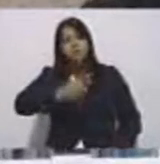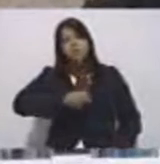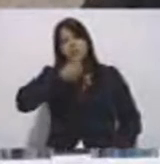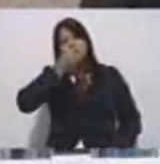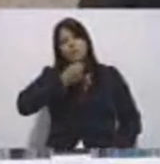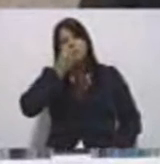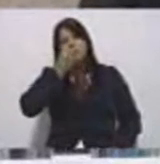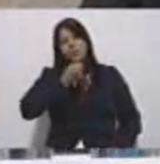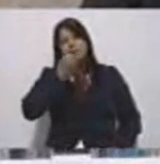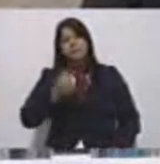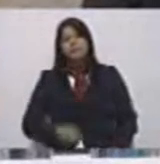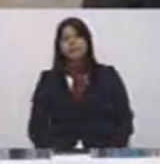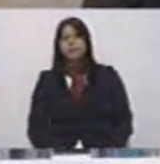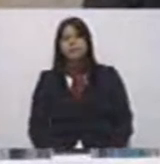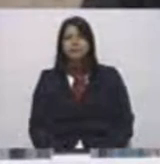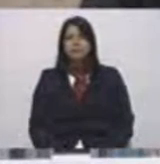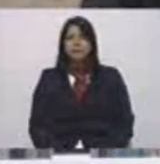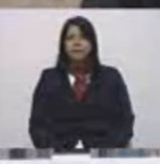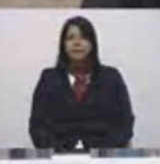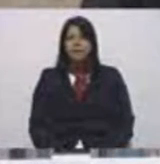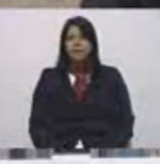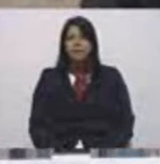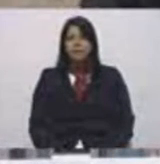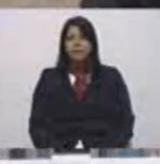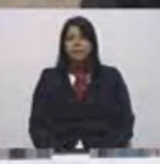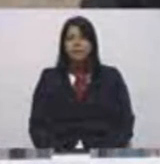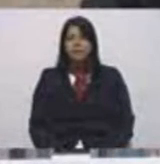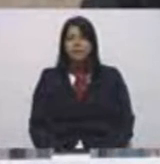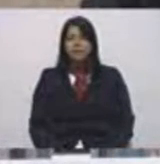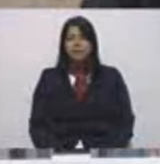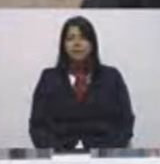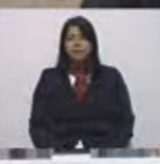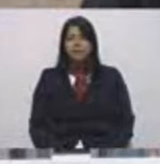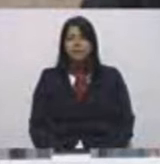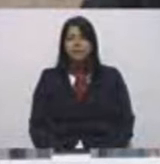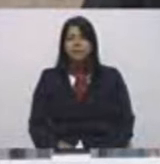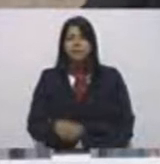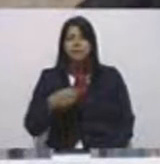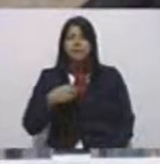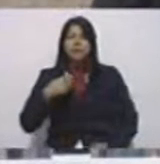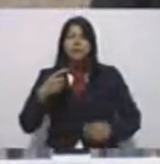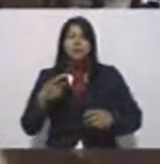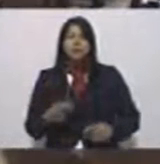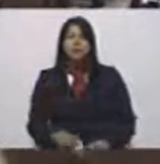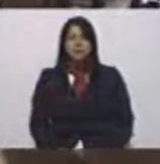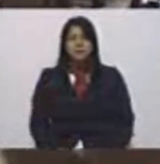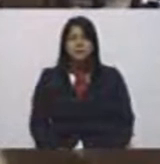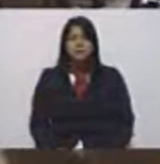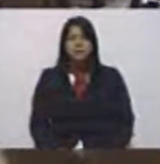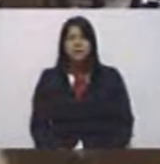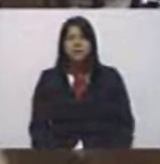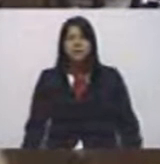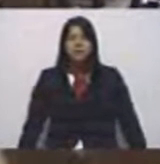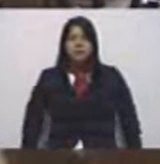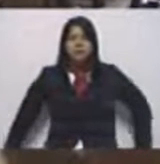Com a palavra o vereador doutor Faues Salmen. Permissão para falar da minha Permissão concedida, senhora. Senhor